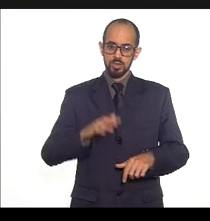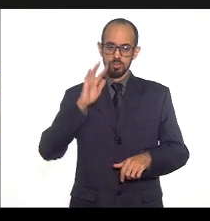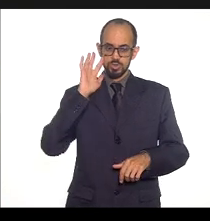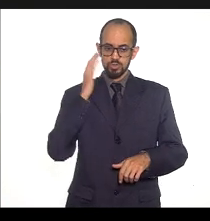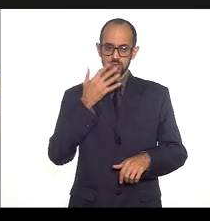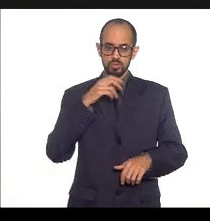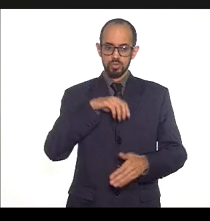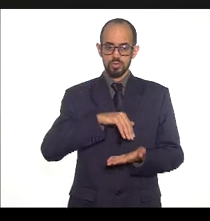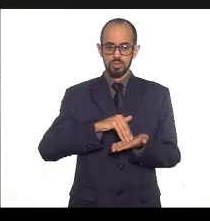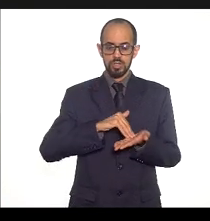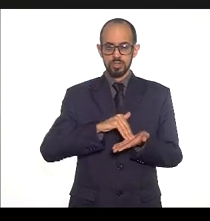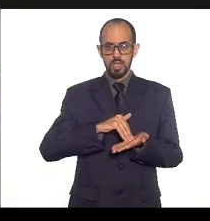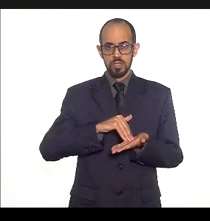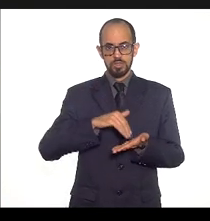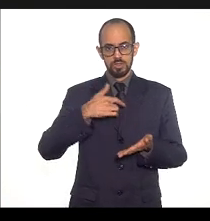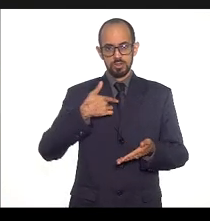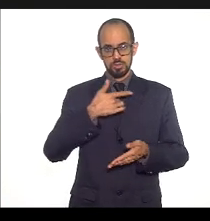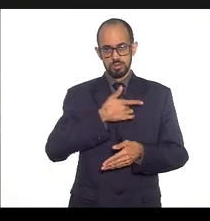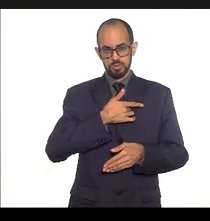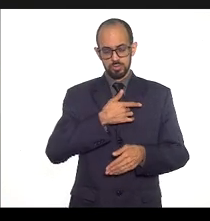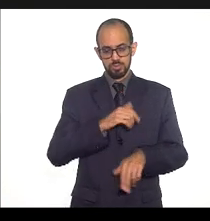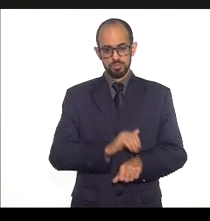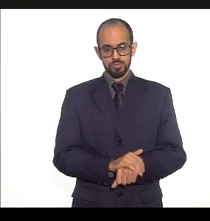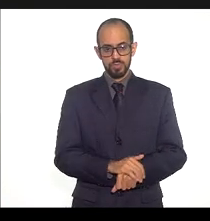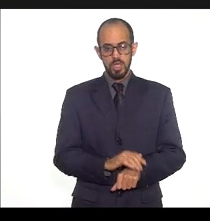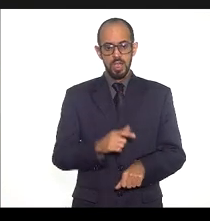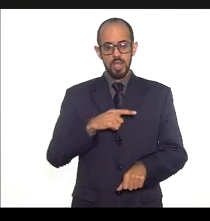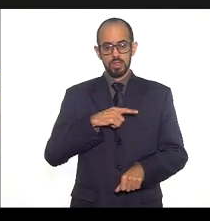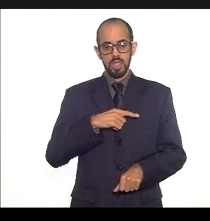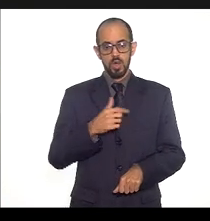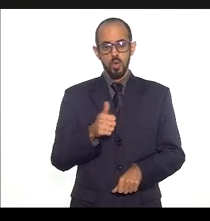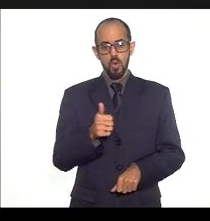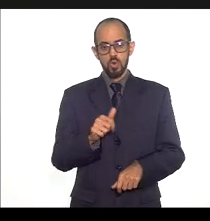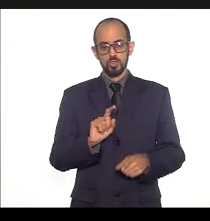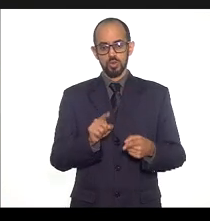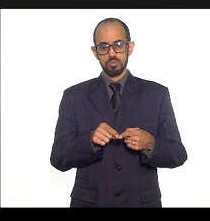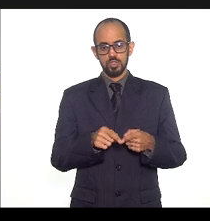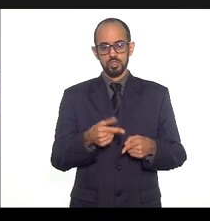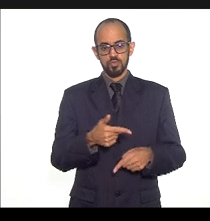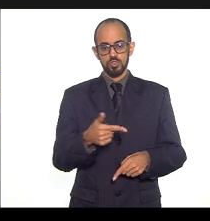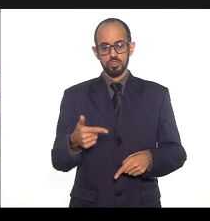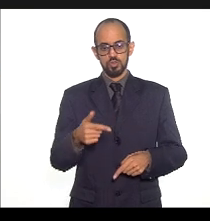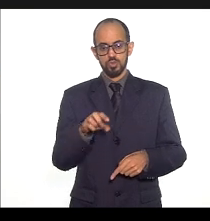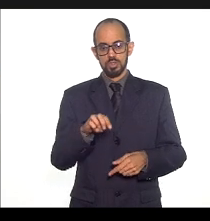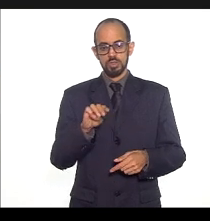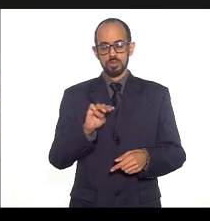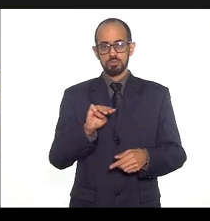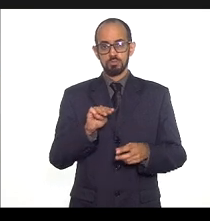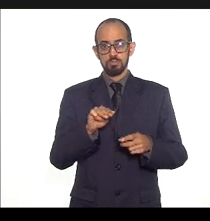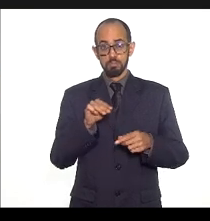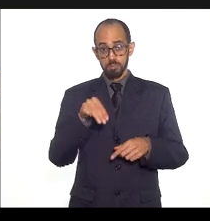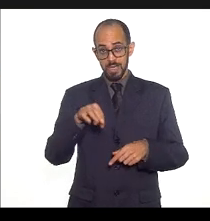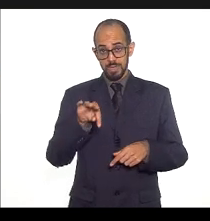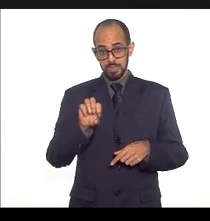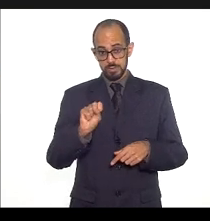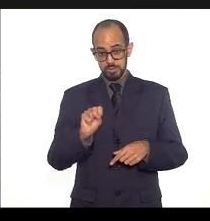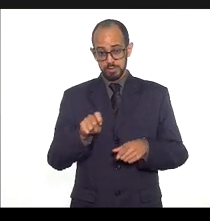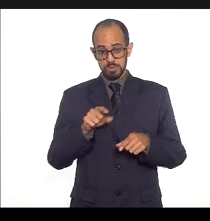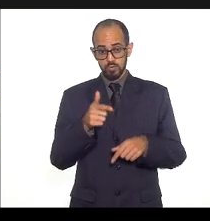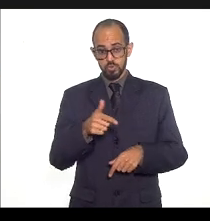essa diretriz possui 11 objetivos de 22 metas e 22 indicadores de monitoramento a serem